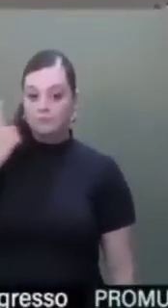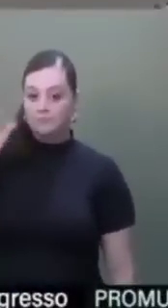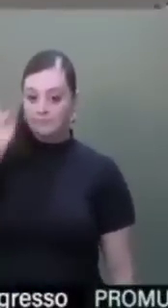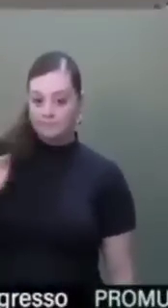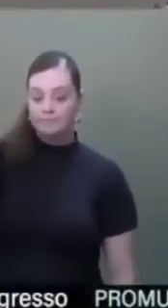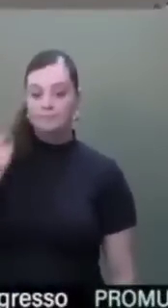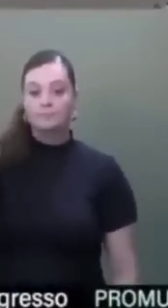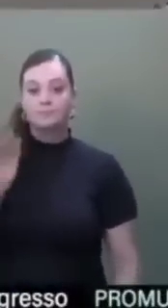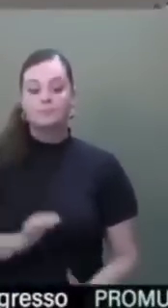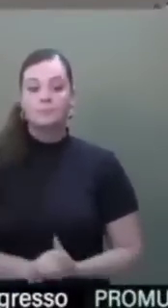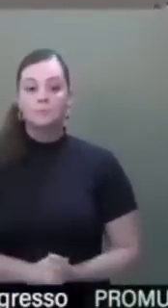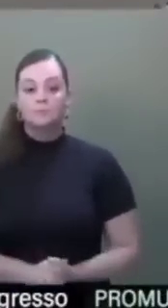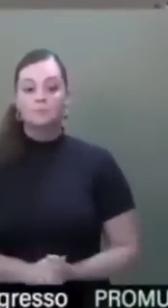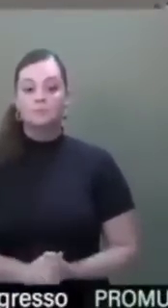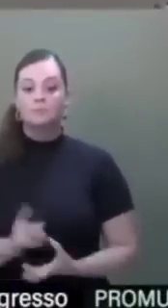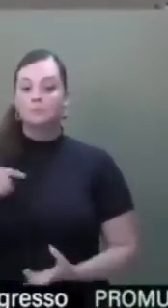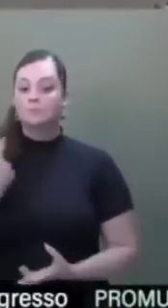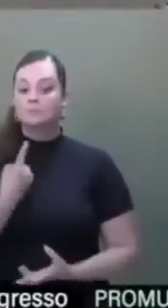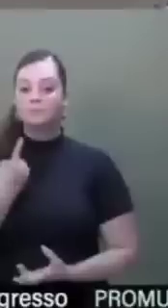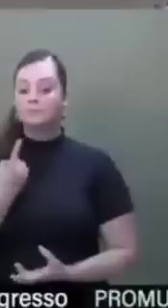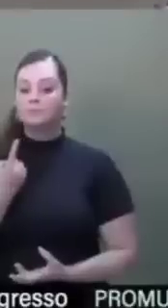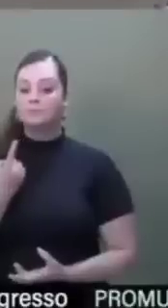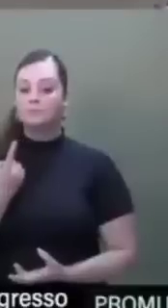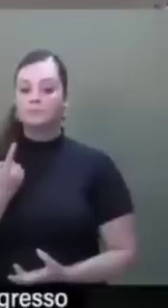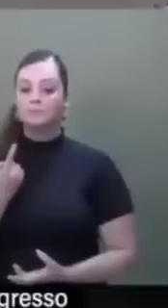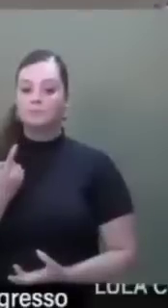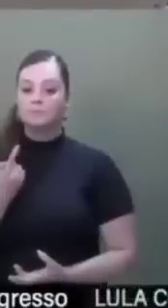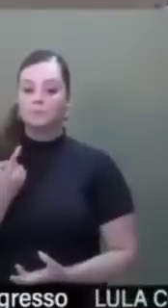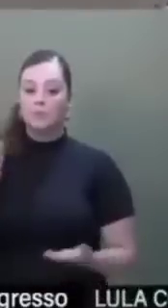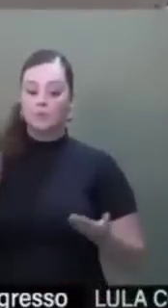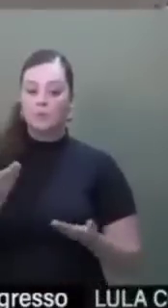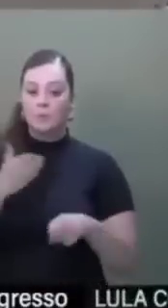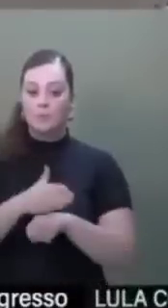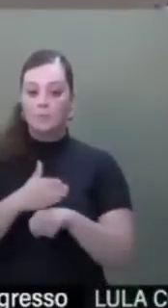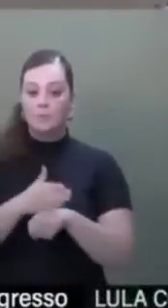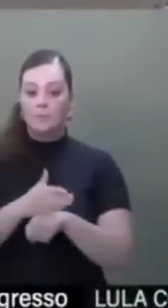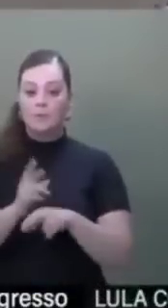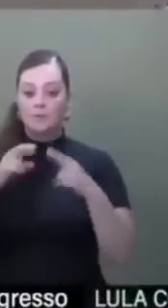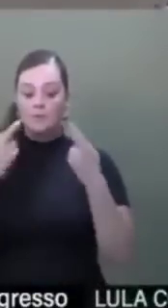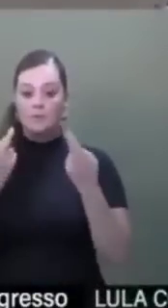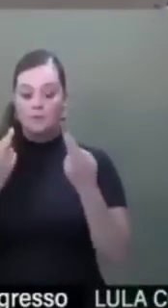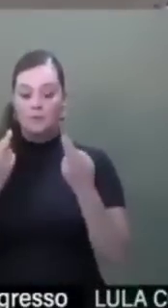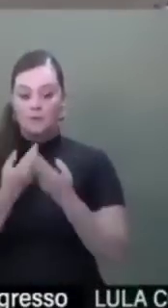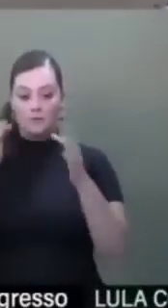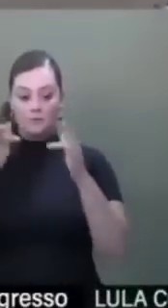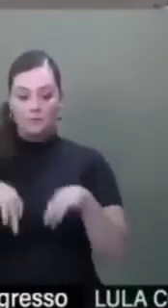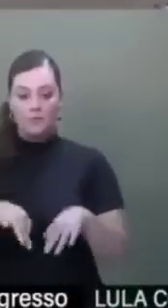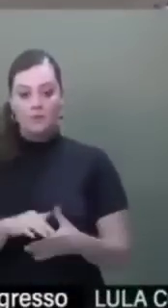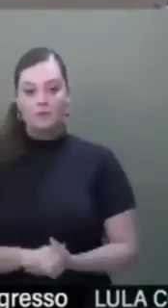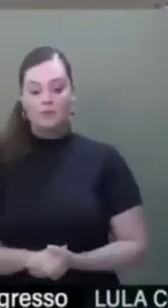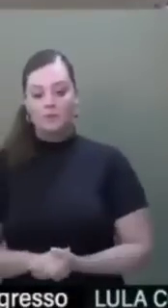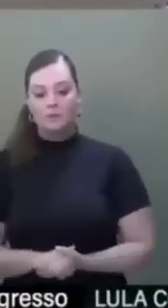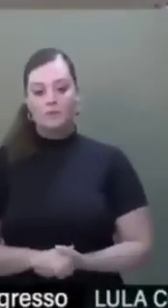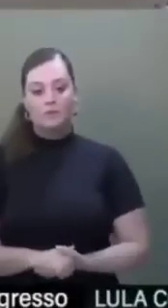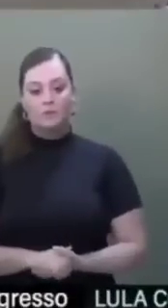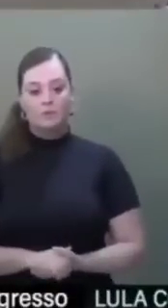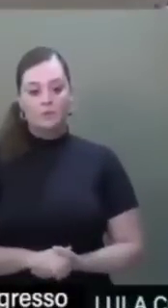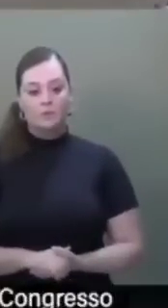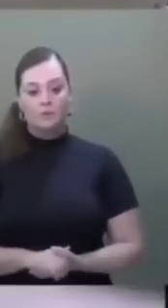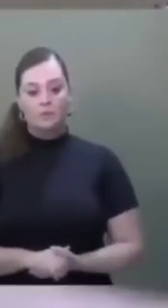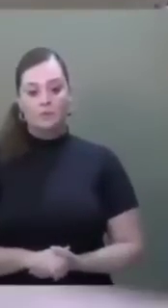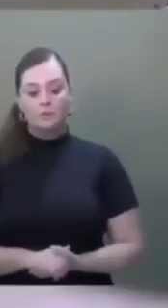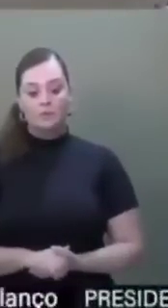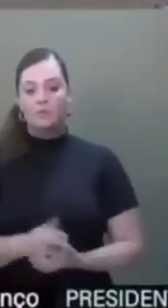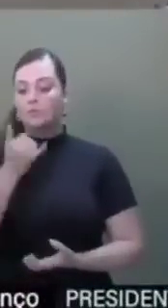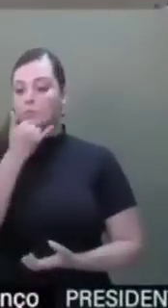estamos chegando ao final deste trabalho de fazer o orçamento